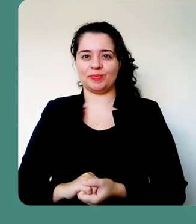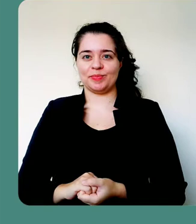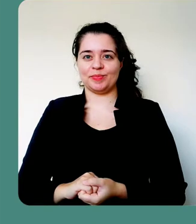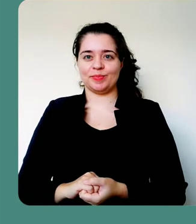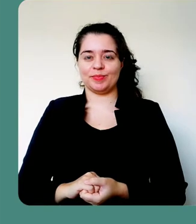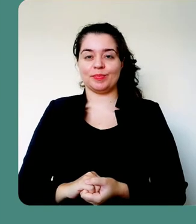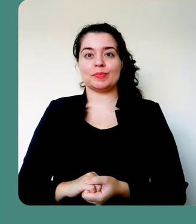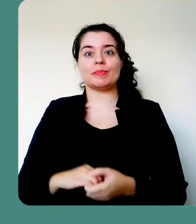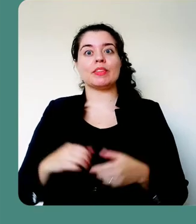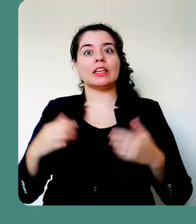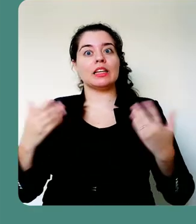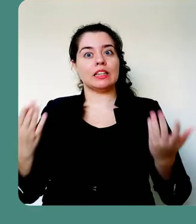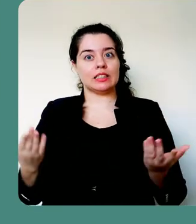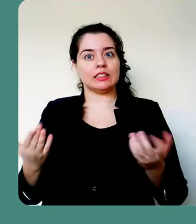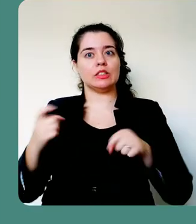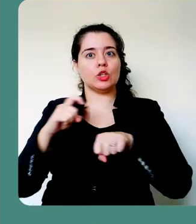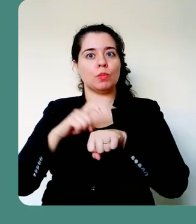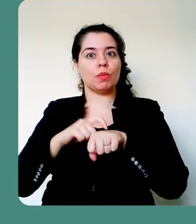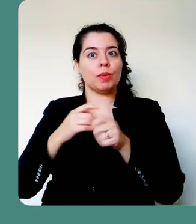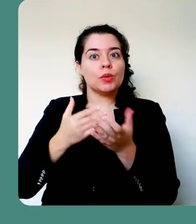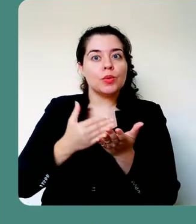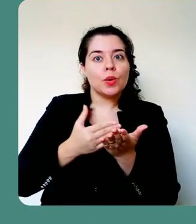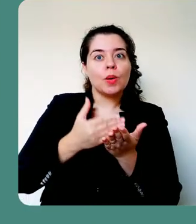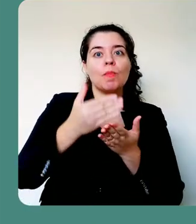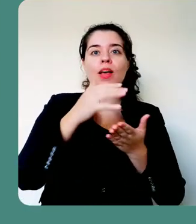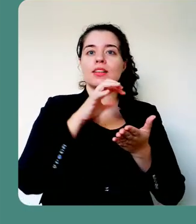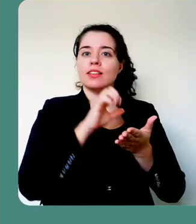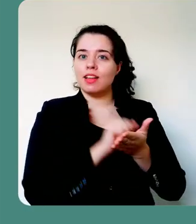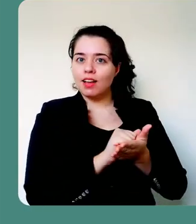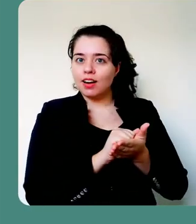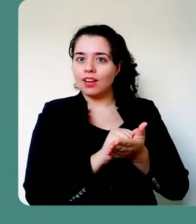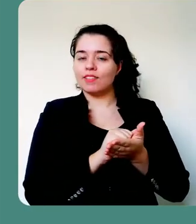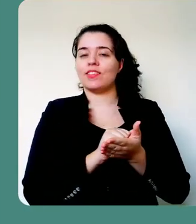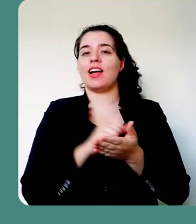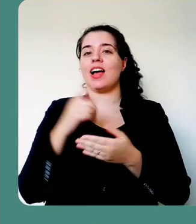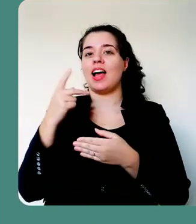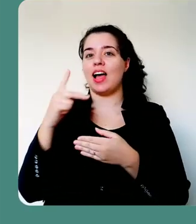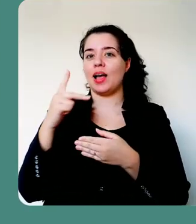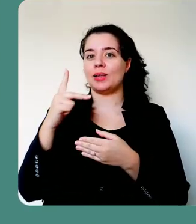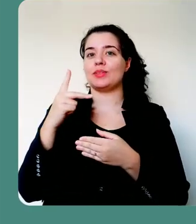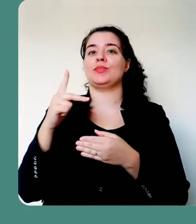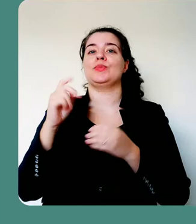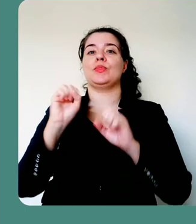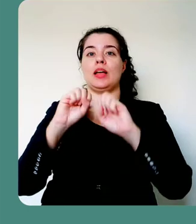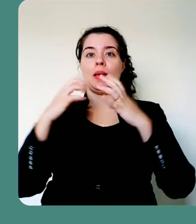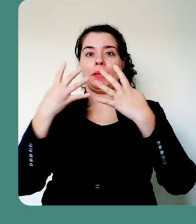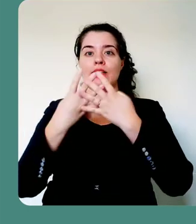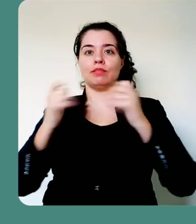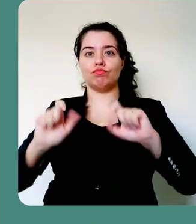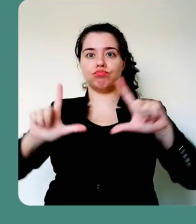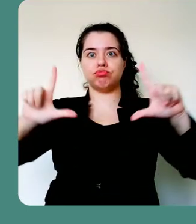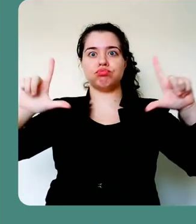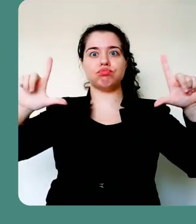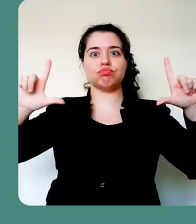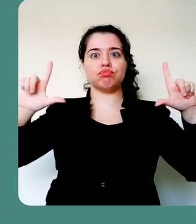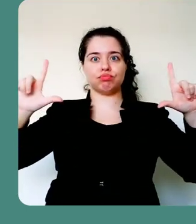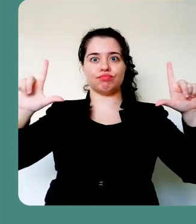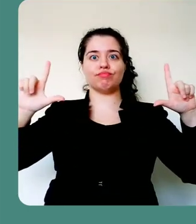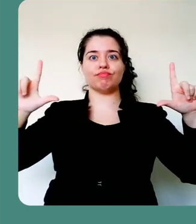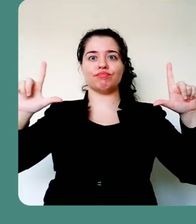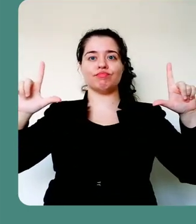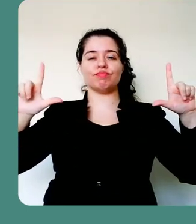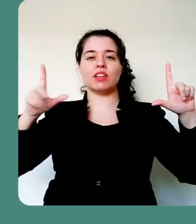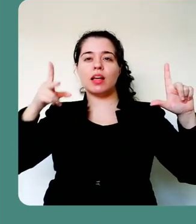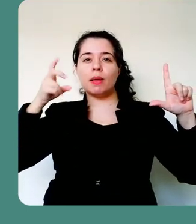A partir do momento que a sua gravação inicia, a sua apresentação de PowerPoint vem para o modo apresentador. Aqui no